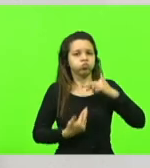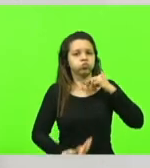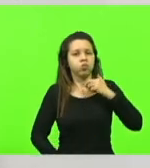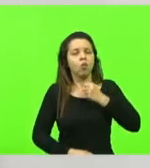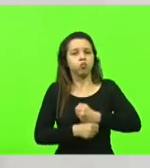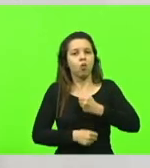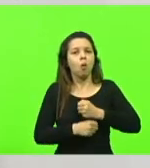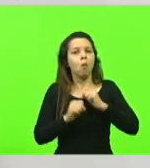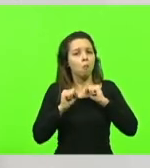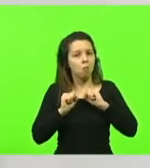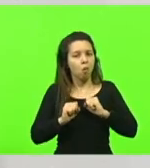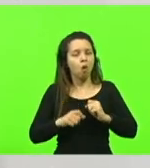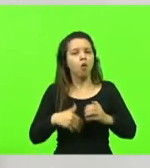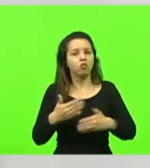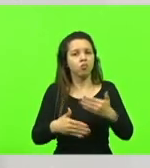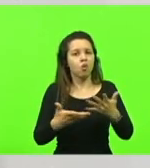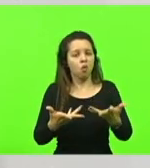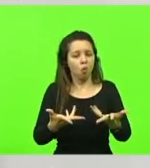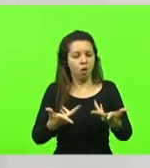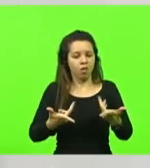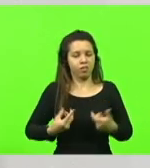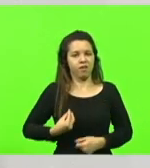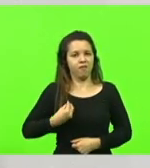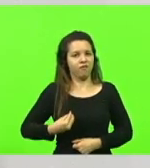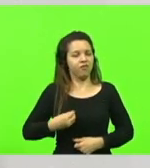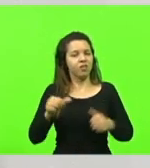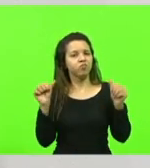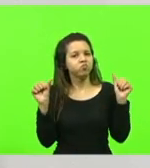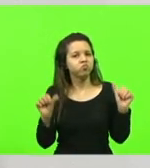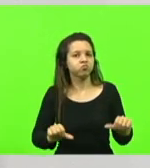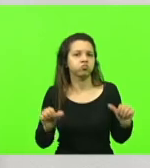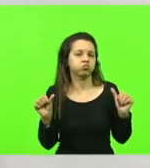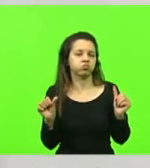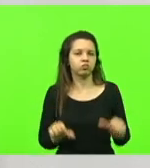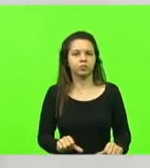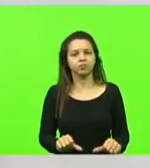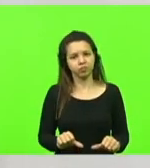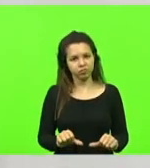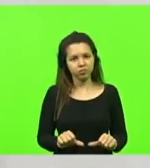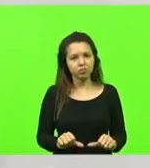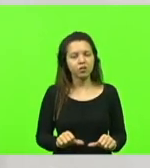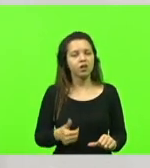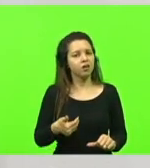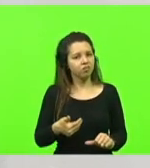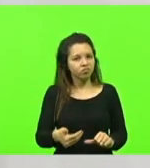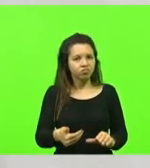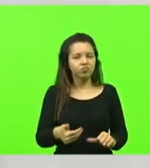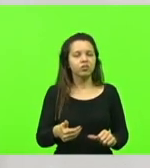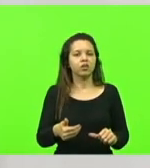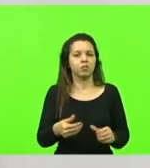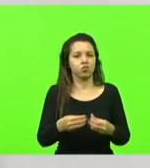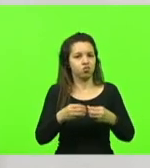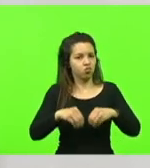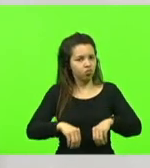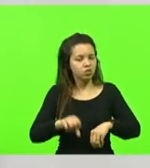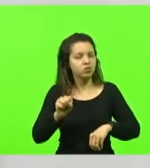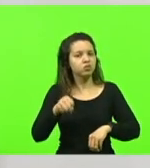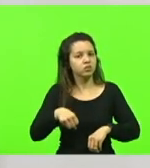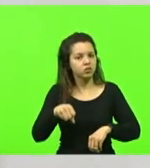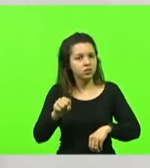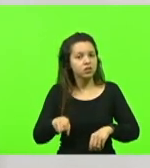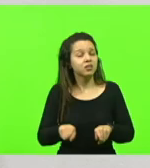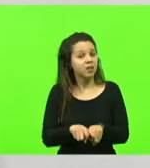qualidade de vida muito ruim. Isso tem implicações, sim, em todo um custo,